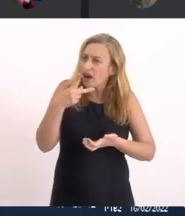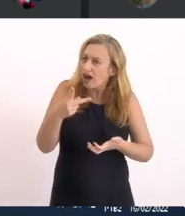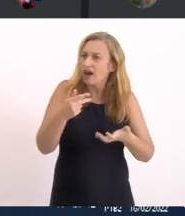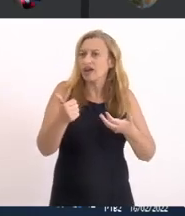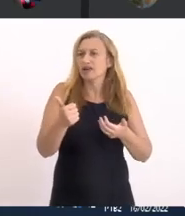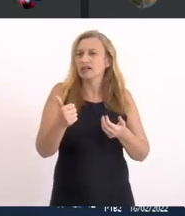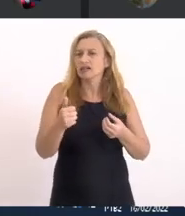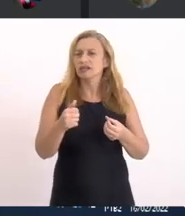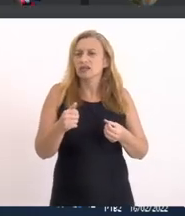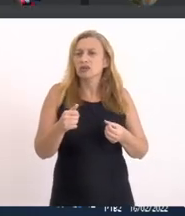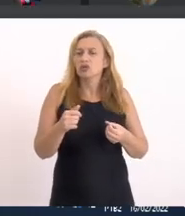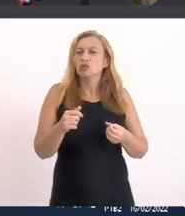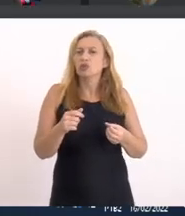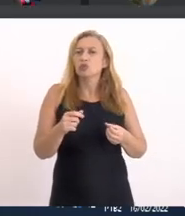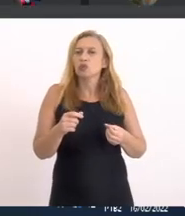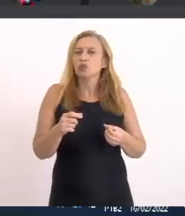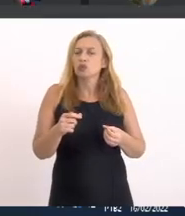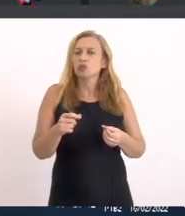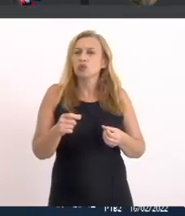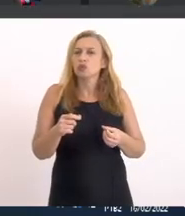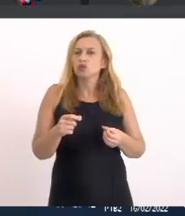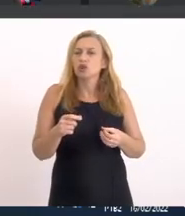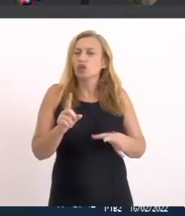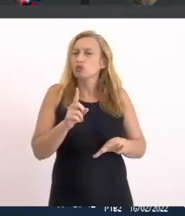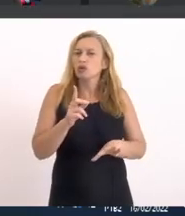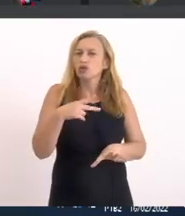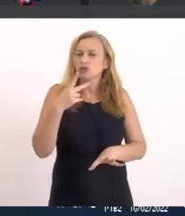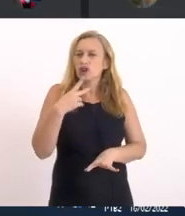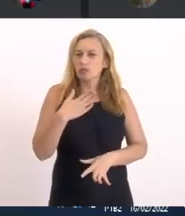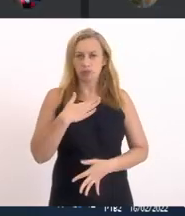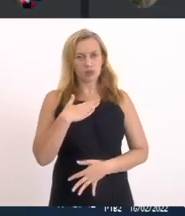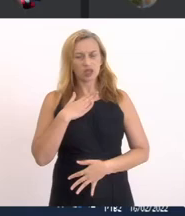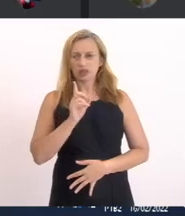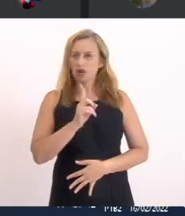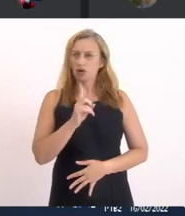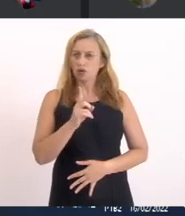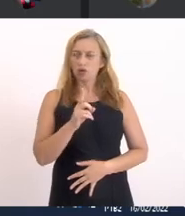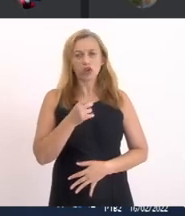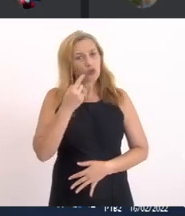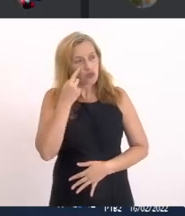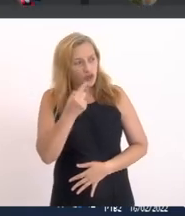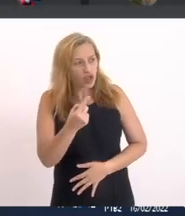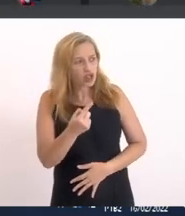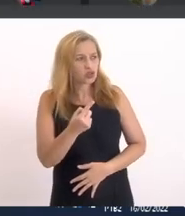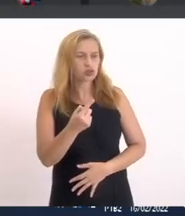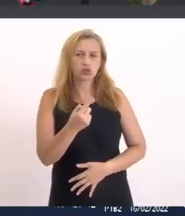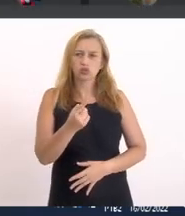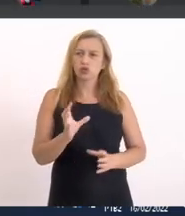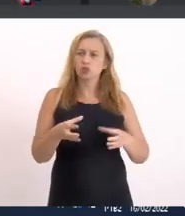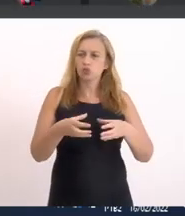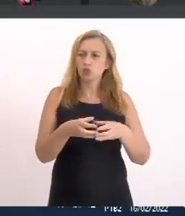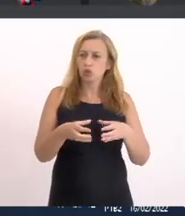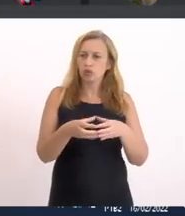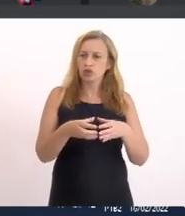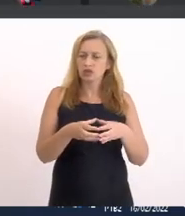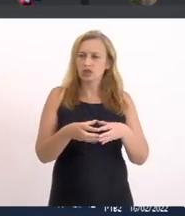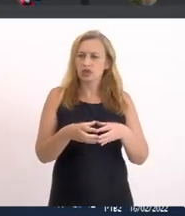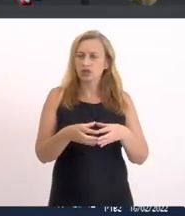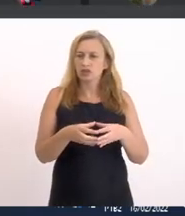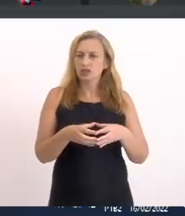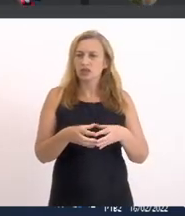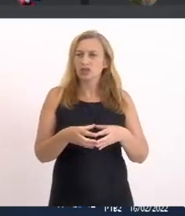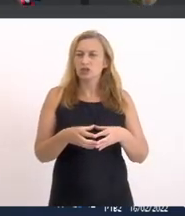Colocar Entendi O que eu Eu não estou falando Por mim Estou falando pelo exército Pelo corpo de engenheiros Do exército americano Que é a maior